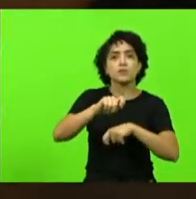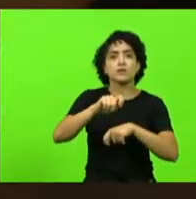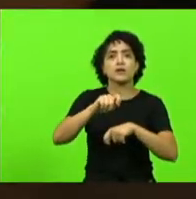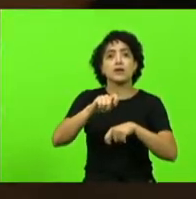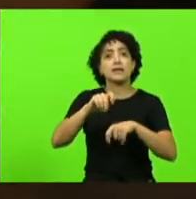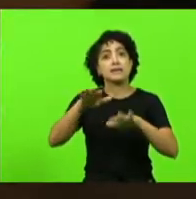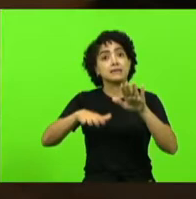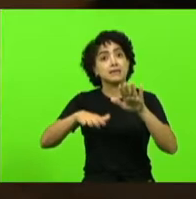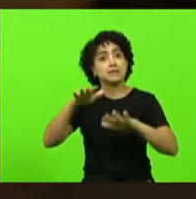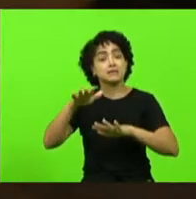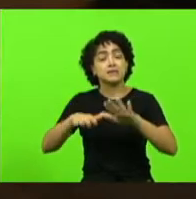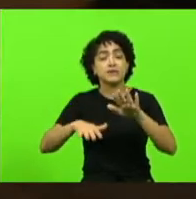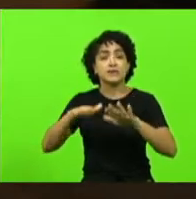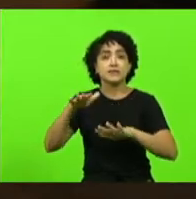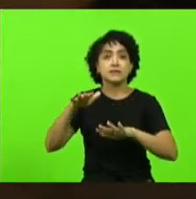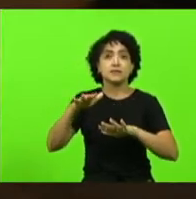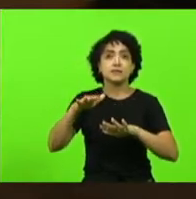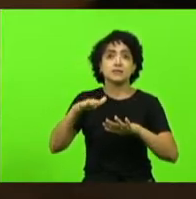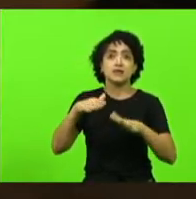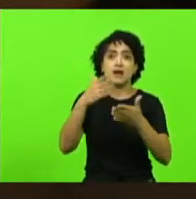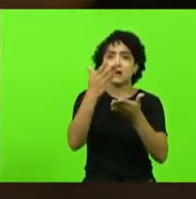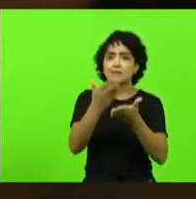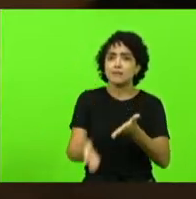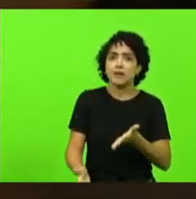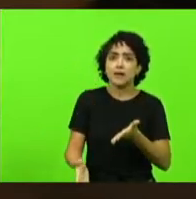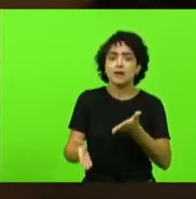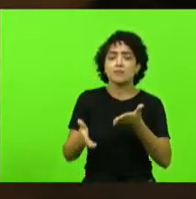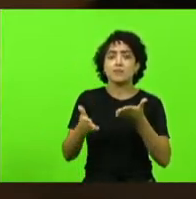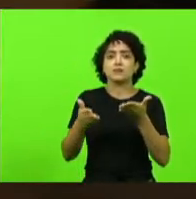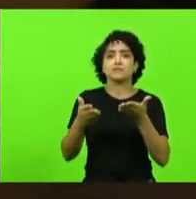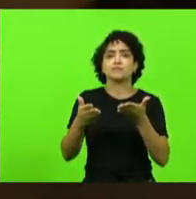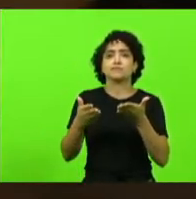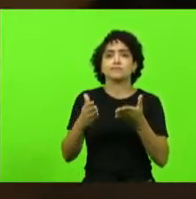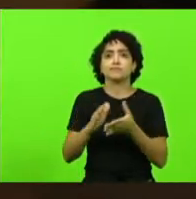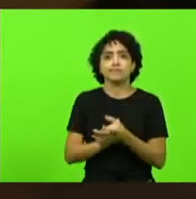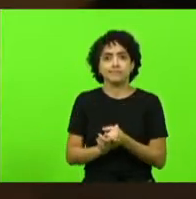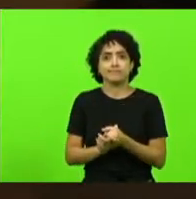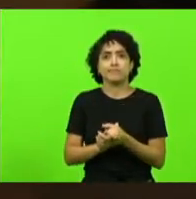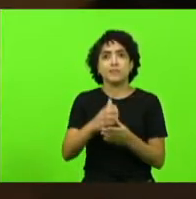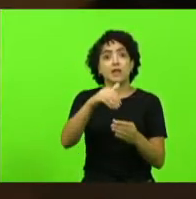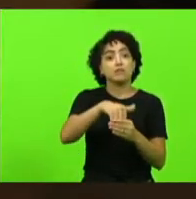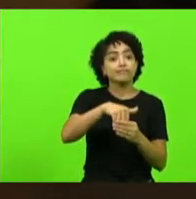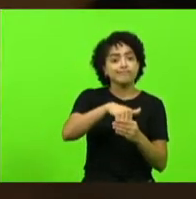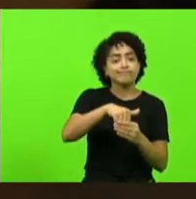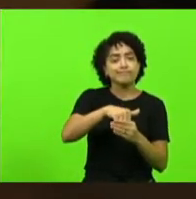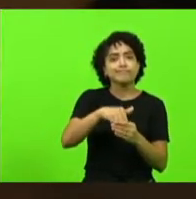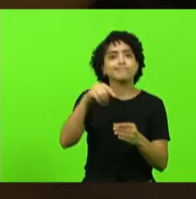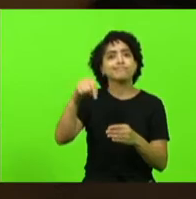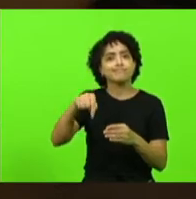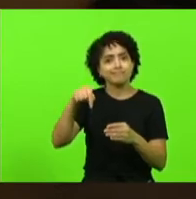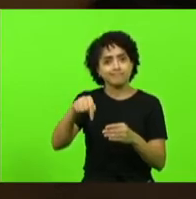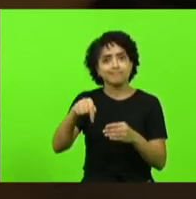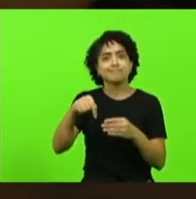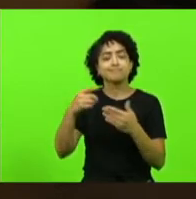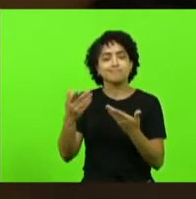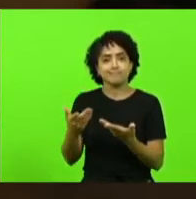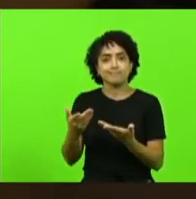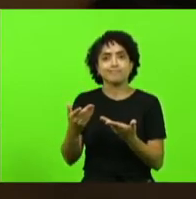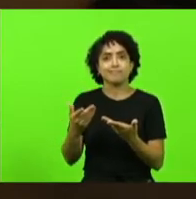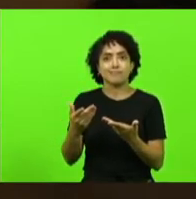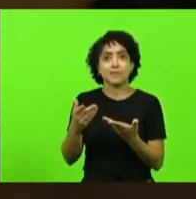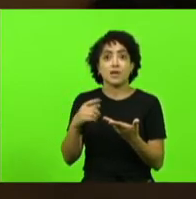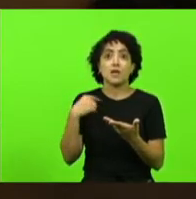vezes pelos votos proferidos em plenários como esses nós aqui temos grande